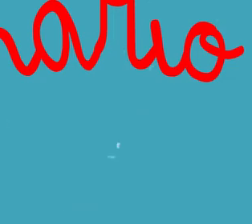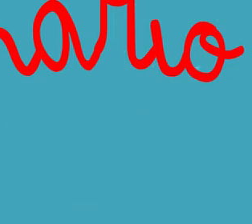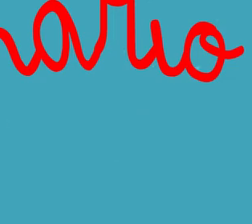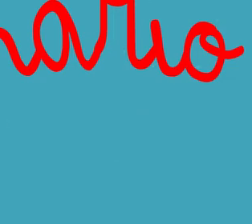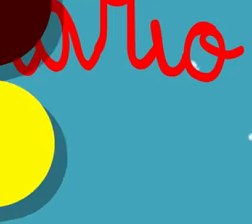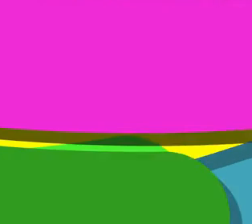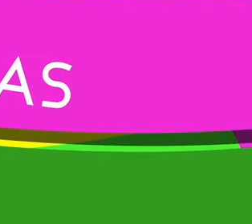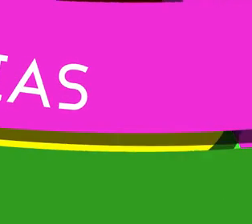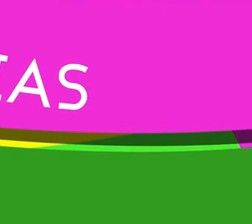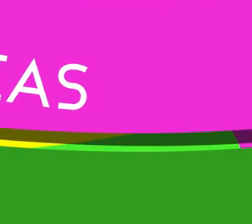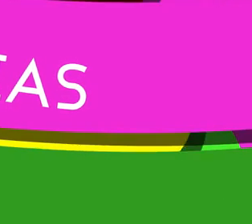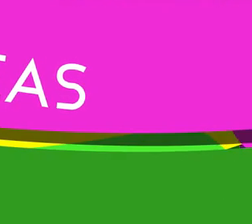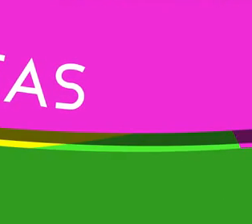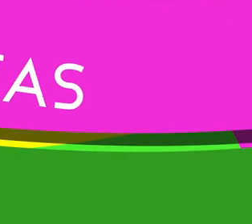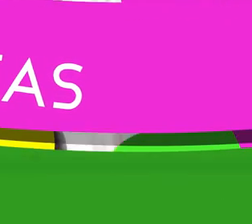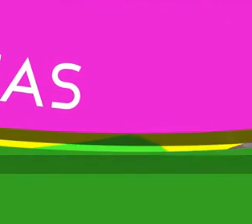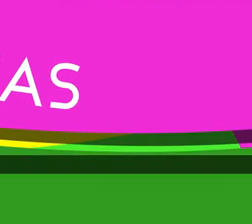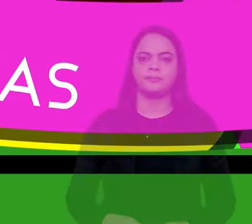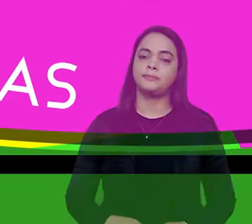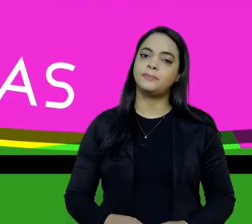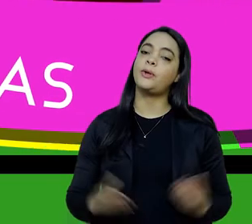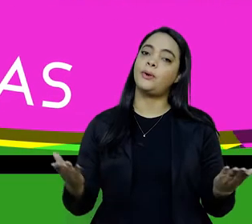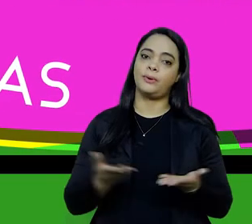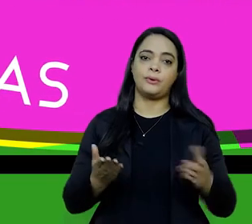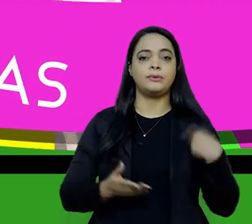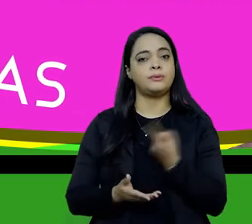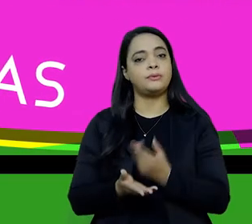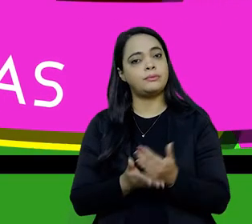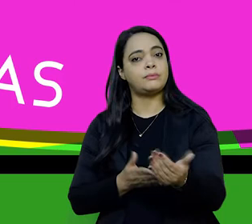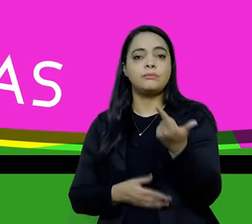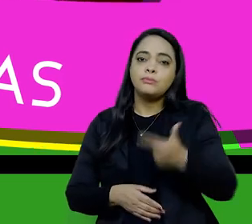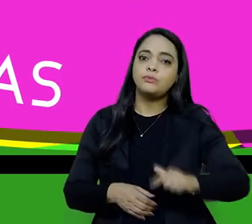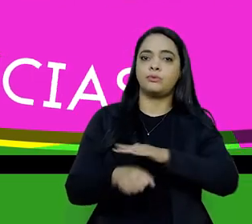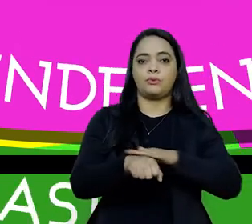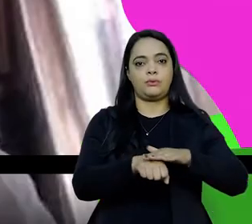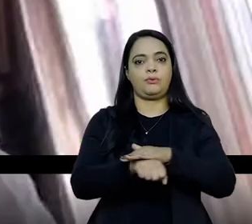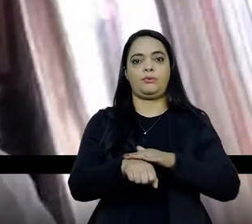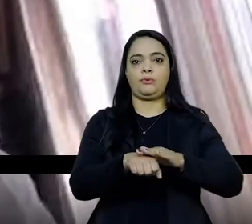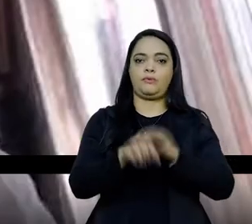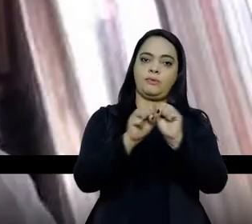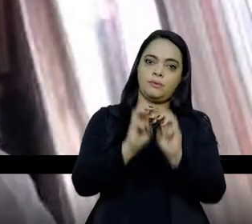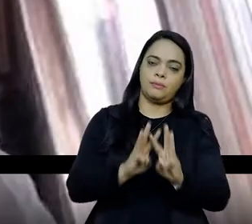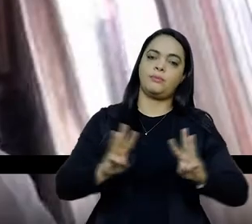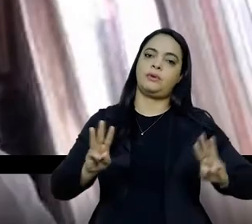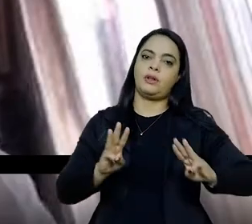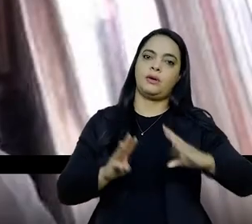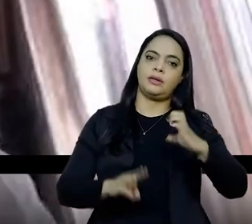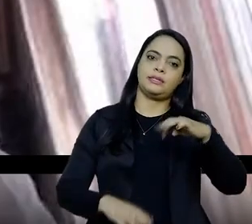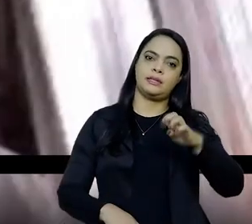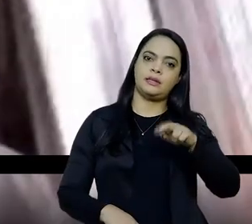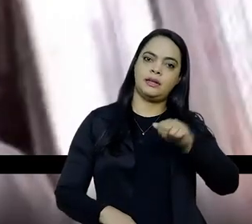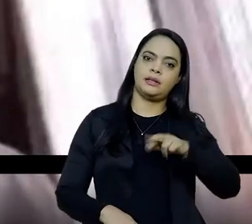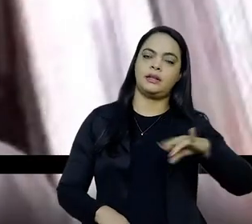Professores falam sobre as independências no Brasil. Hoje nós começamos mais uma conversa do Portal do Bicentenário com o professor